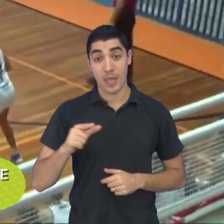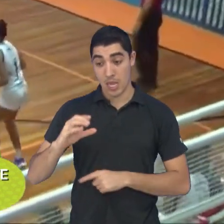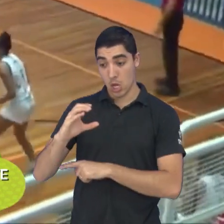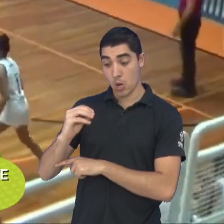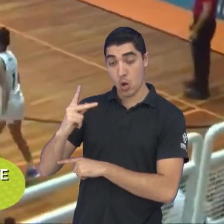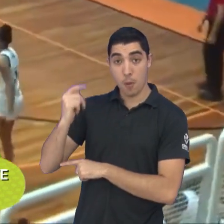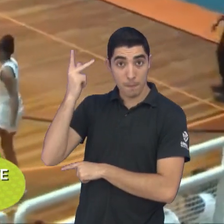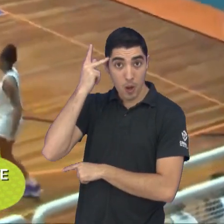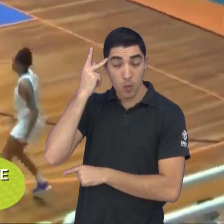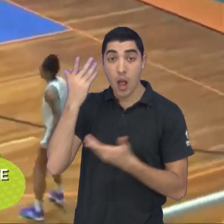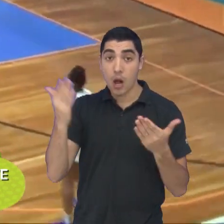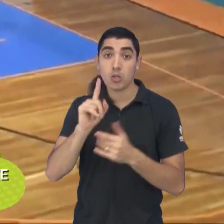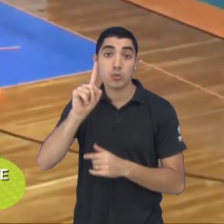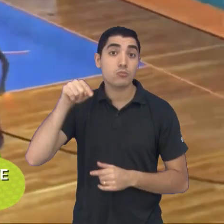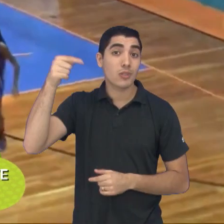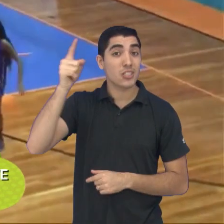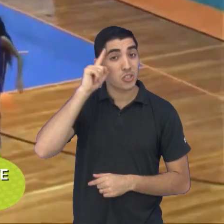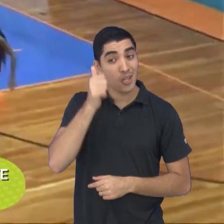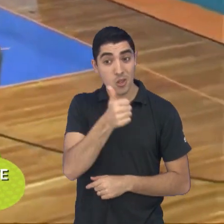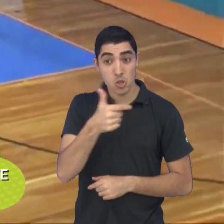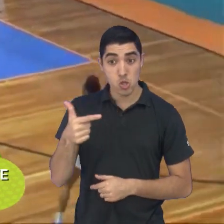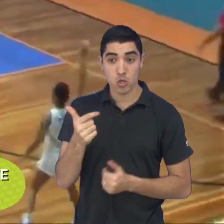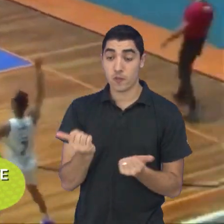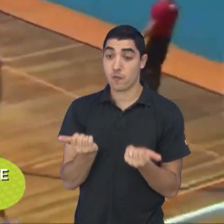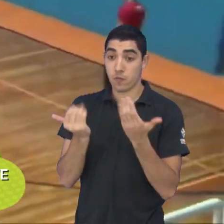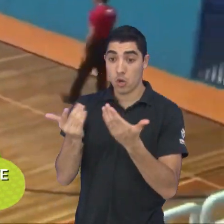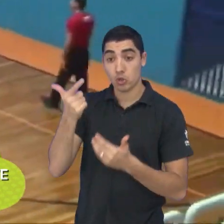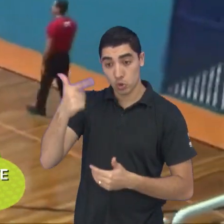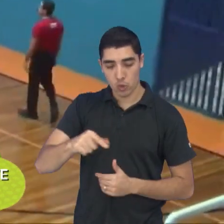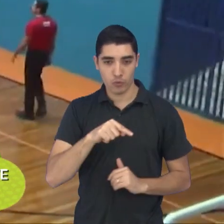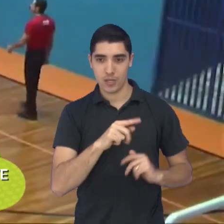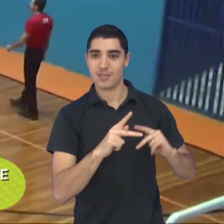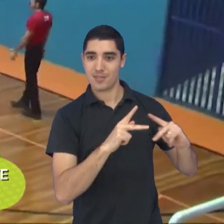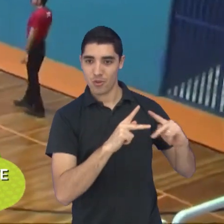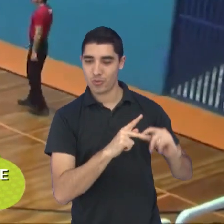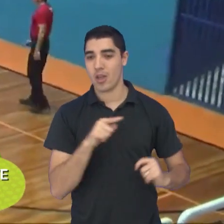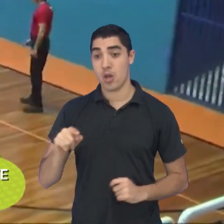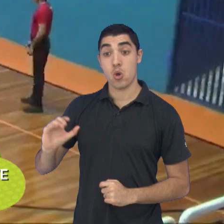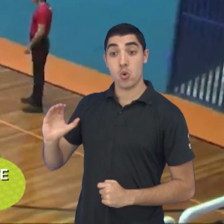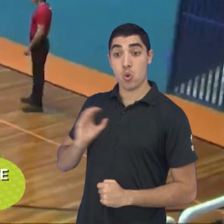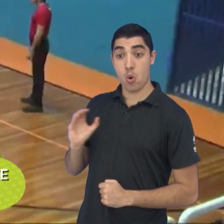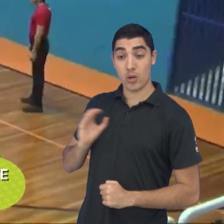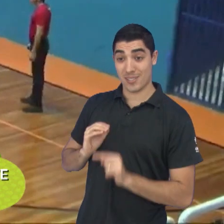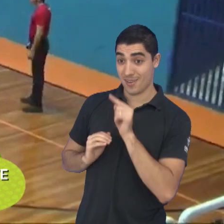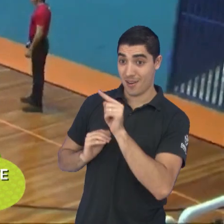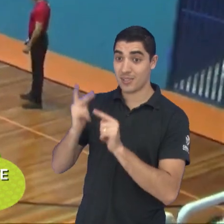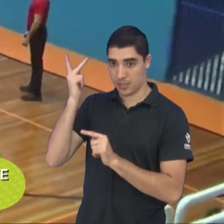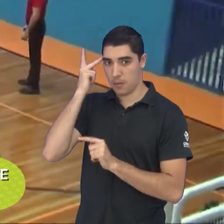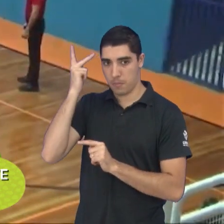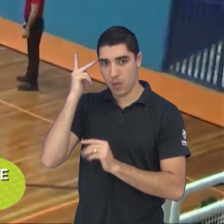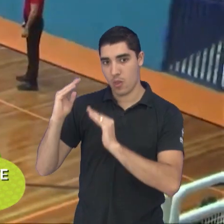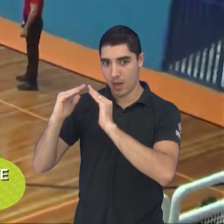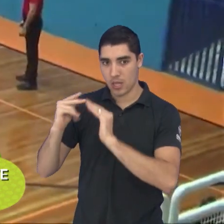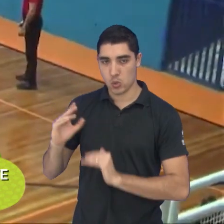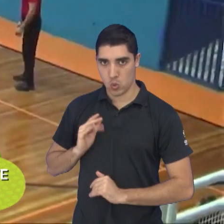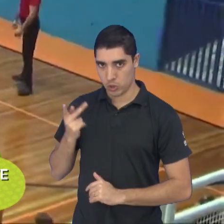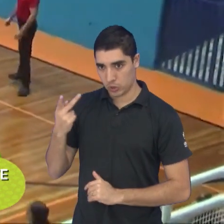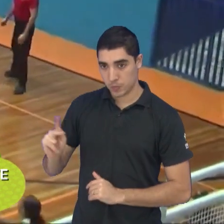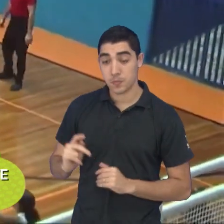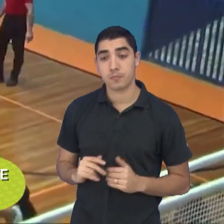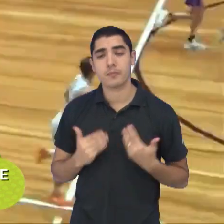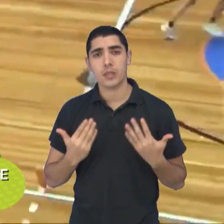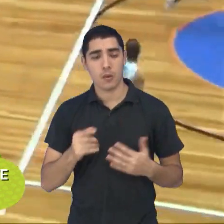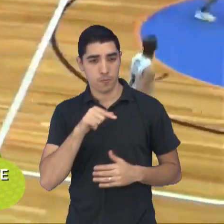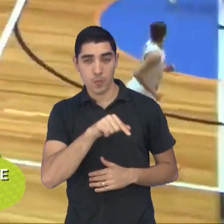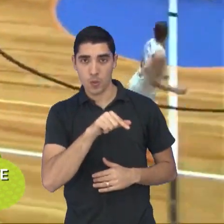o time volta à quadra somente no dia 12, fora de casa, contra o Corinthians, no ginásio Vlamir Marques, em São Paulo. Mas antes, as meninas, comandadas